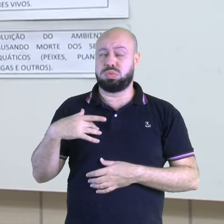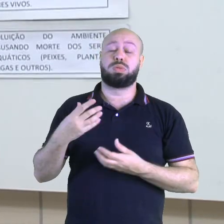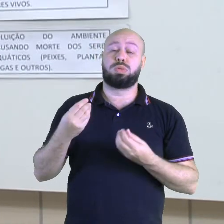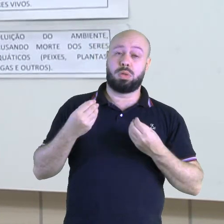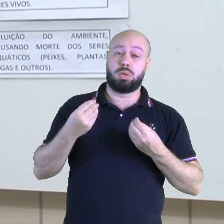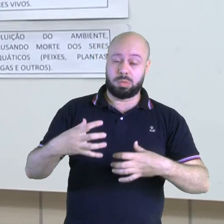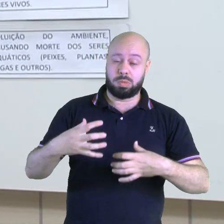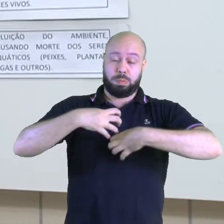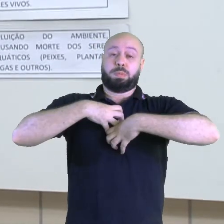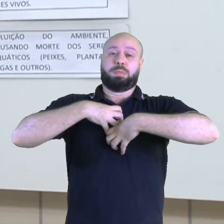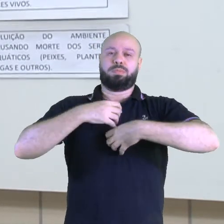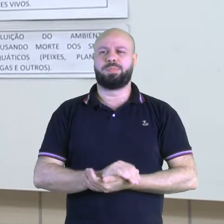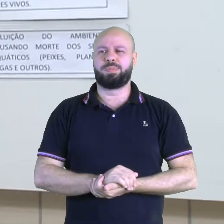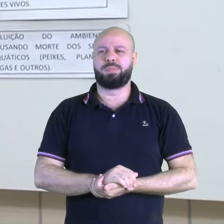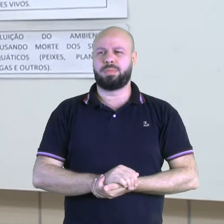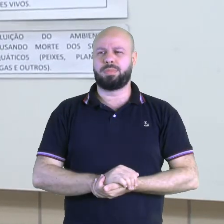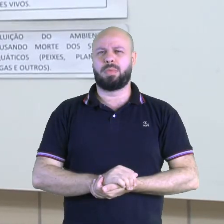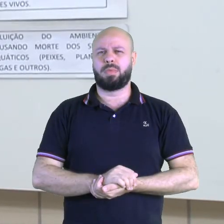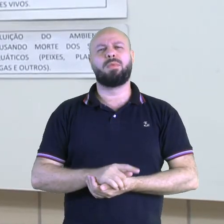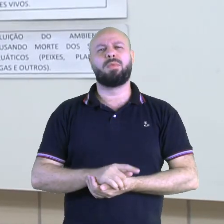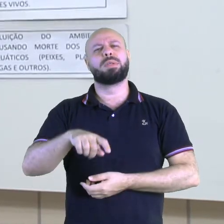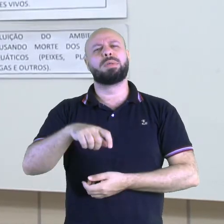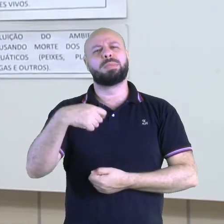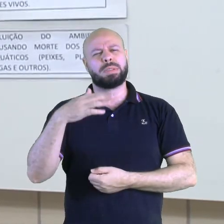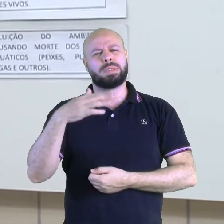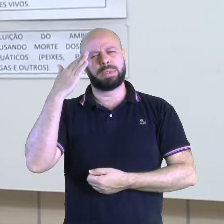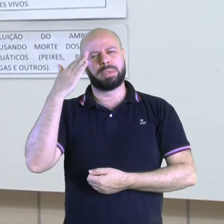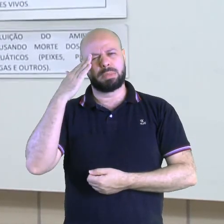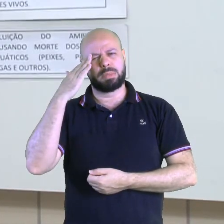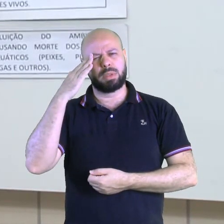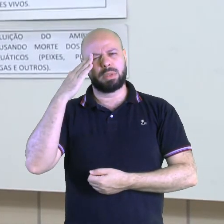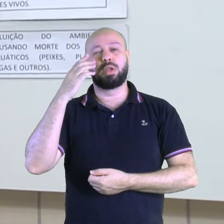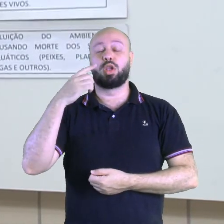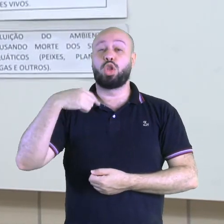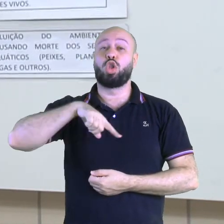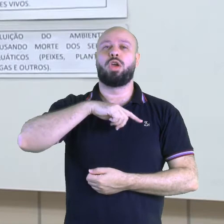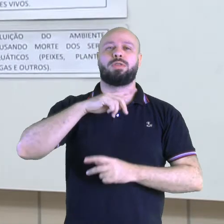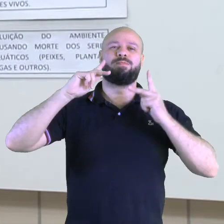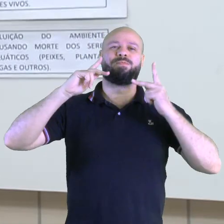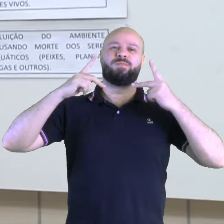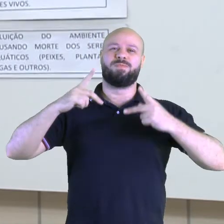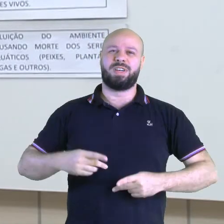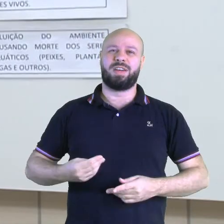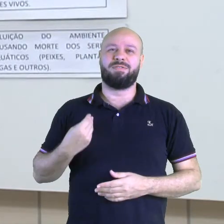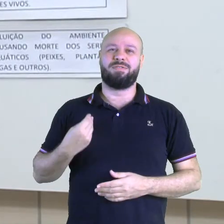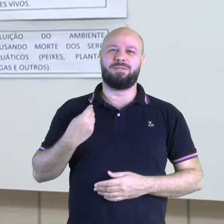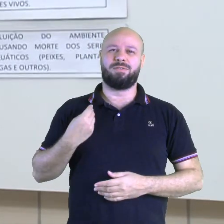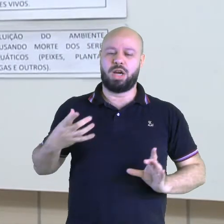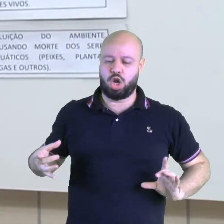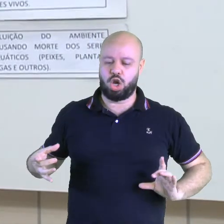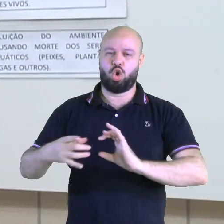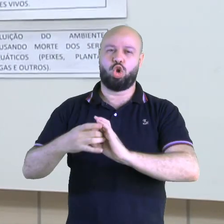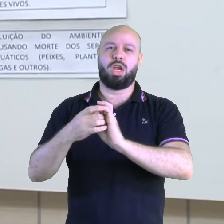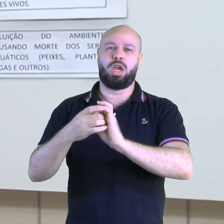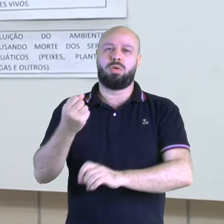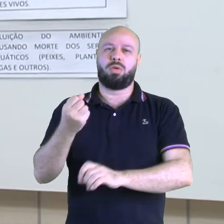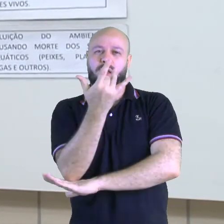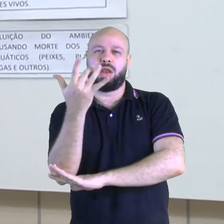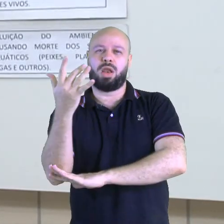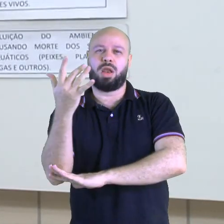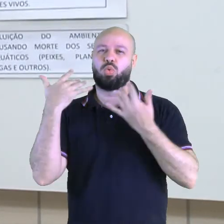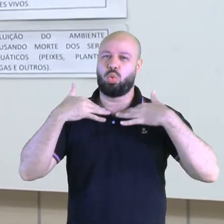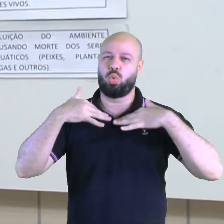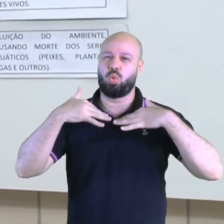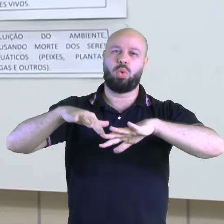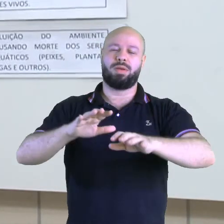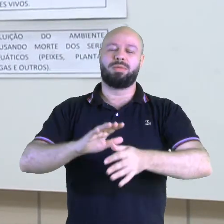cuidar. Vocês estão percebendo como nós fazemos realmente parte da natureza e que a gente precisa cuidar dela porque nós dependemos dela pra